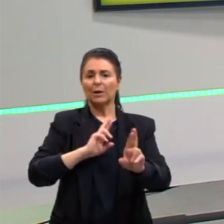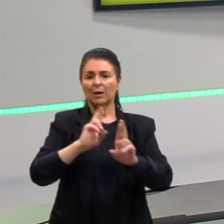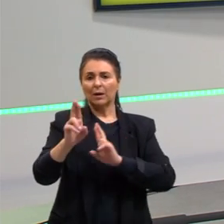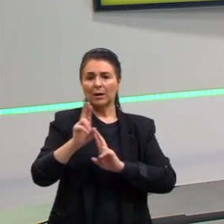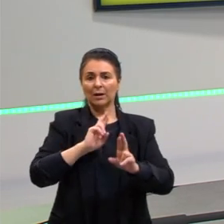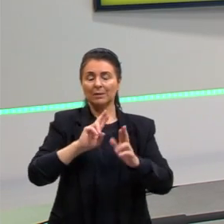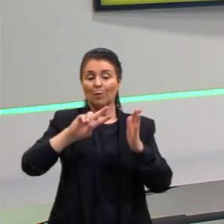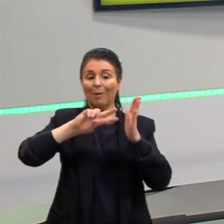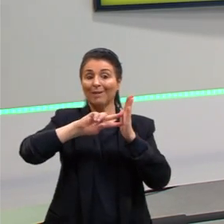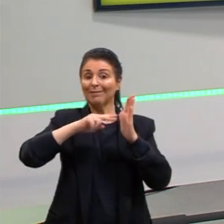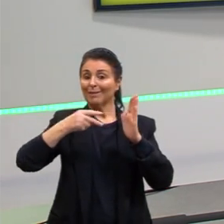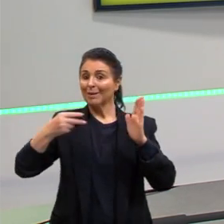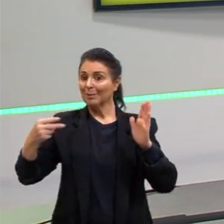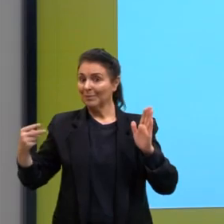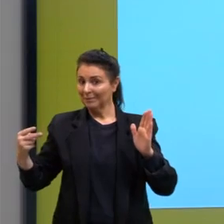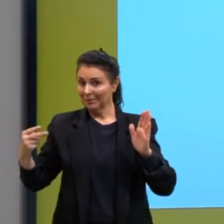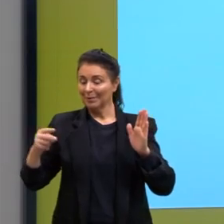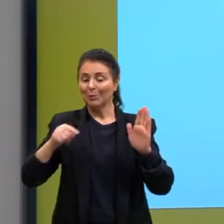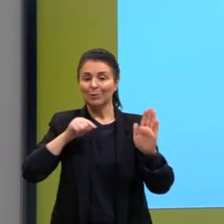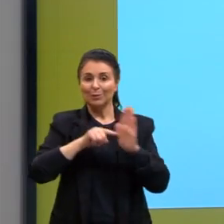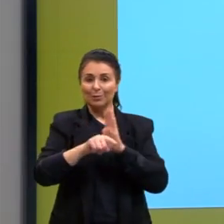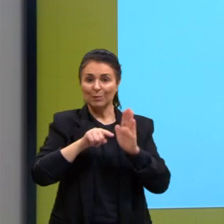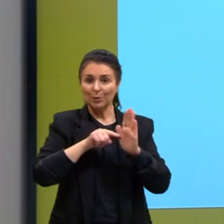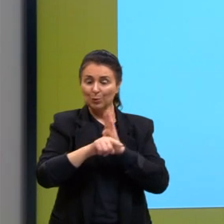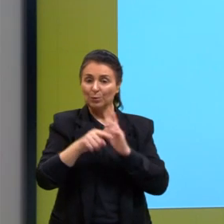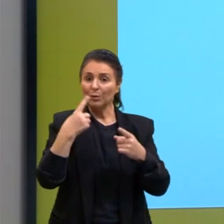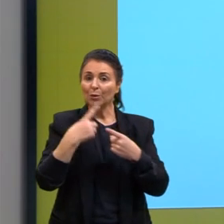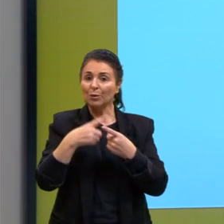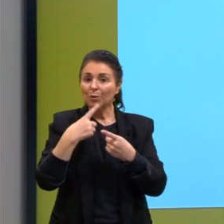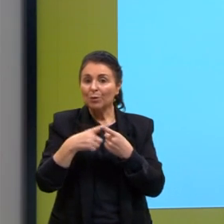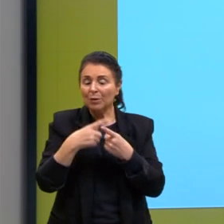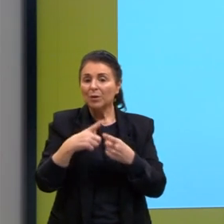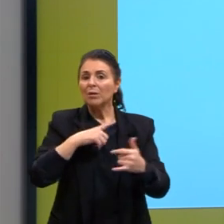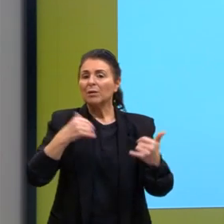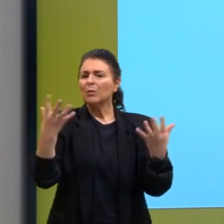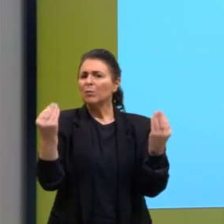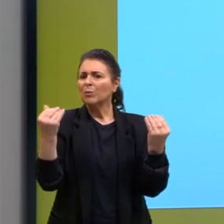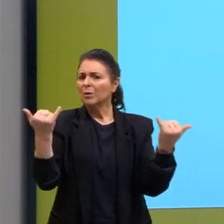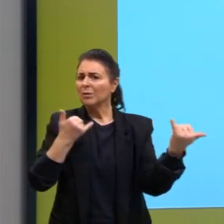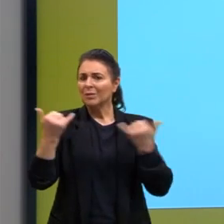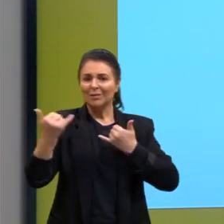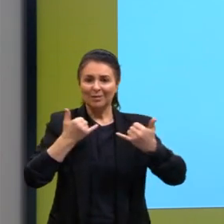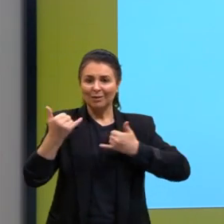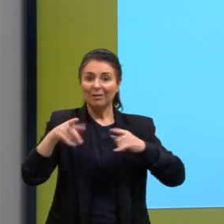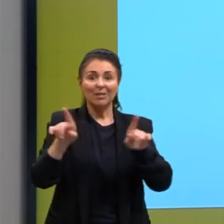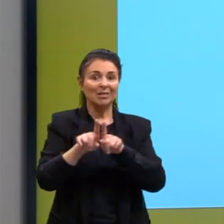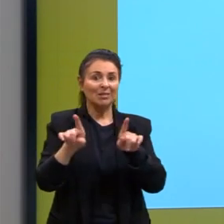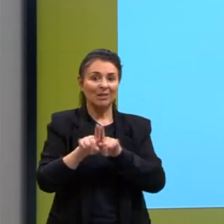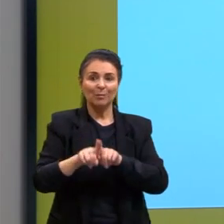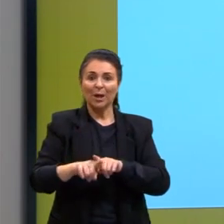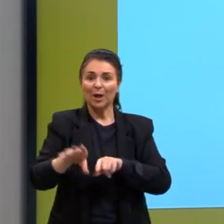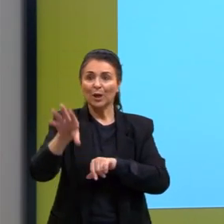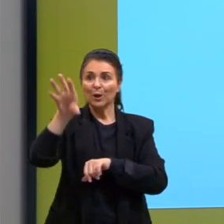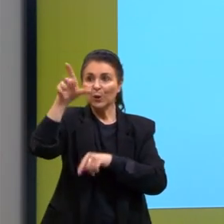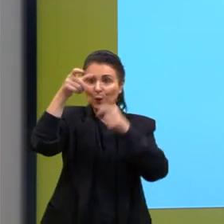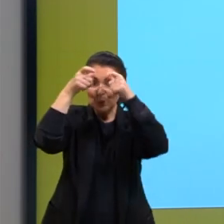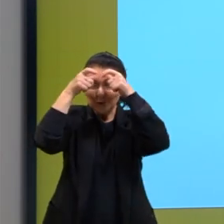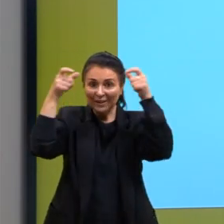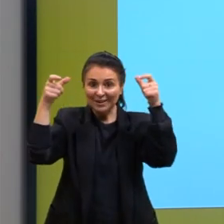interpretação da questão, porque ela traz bastante informação e também o conhecimento